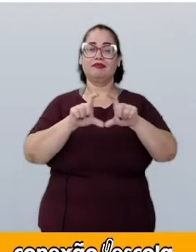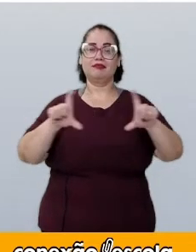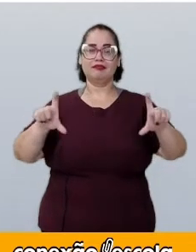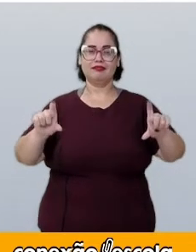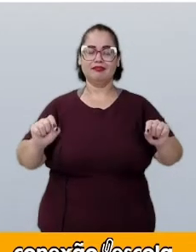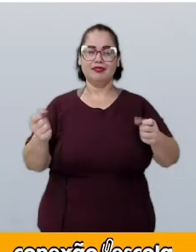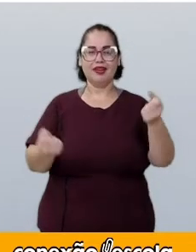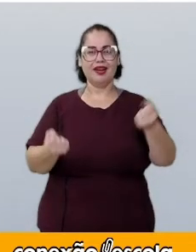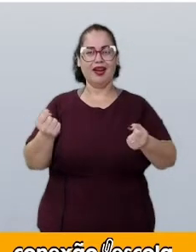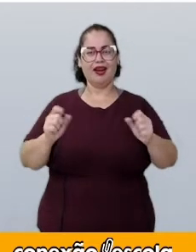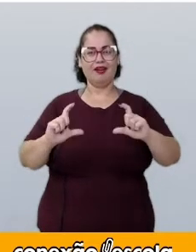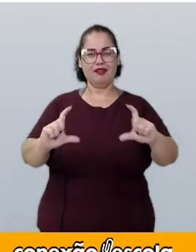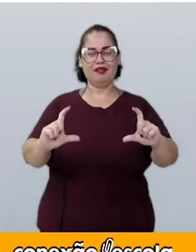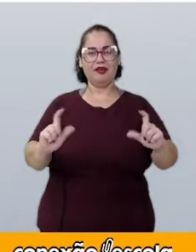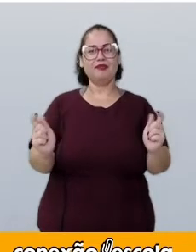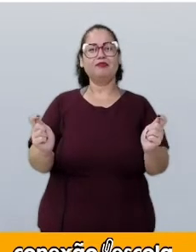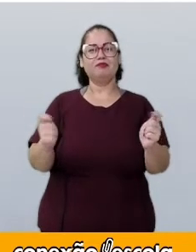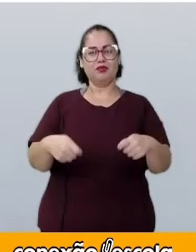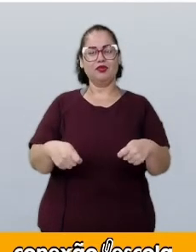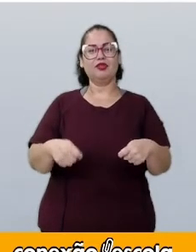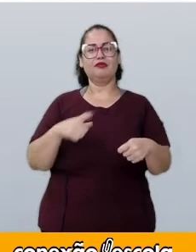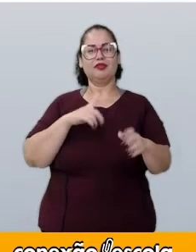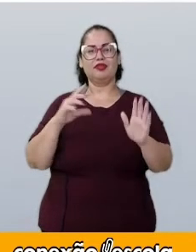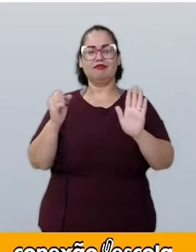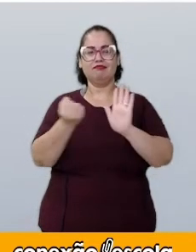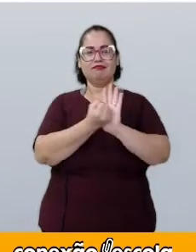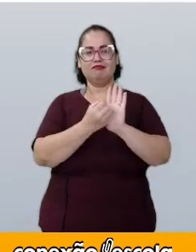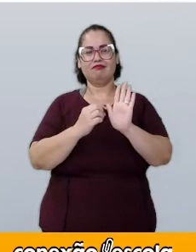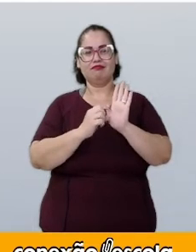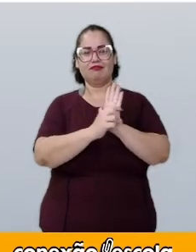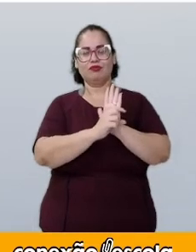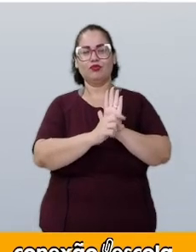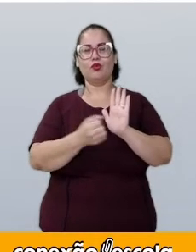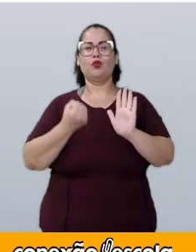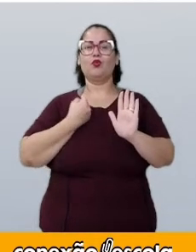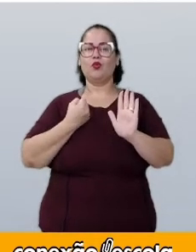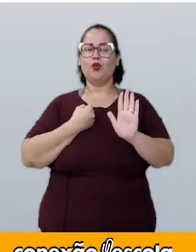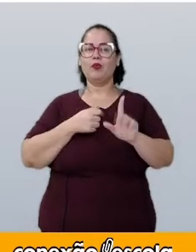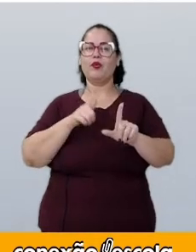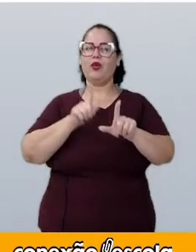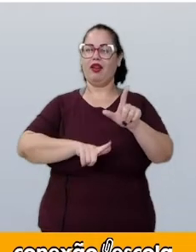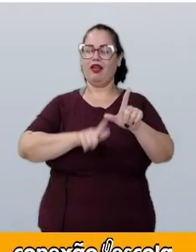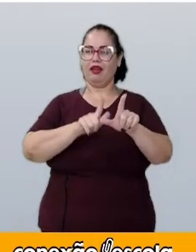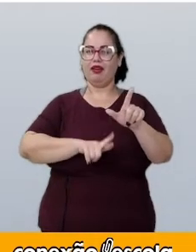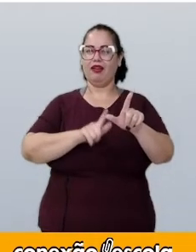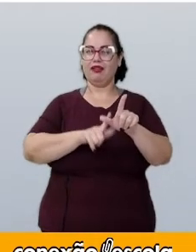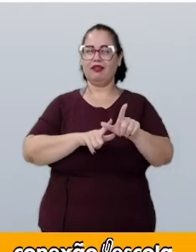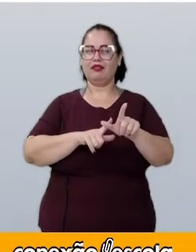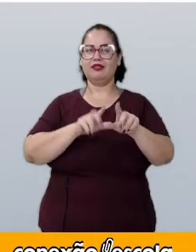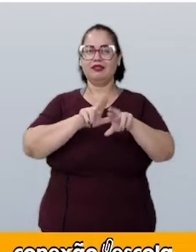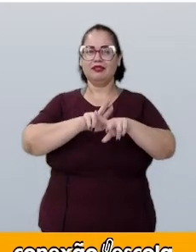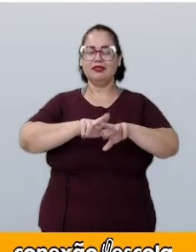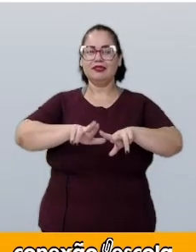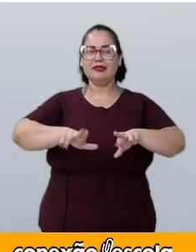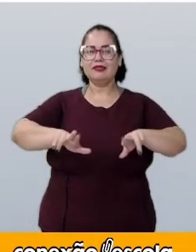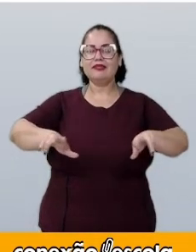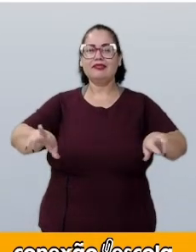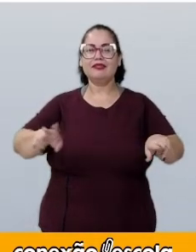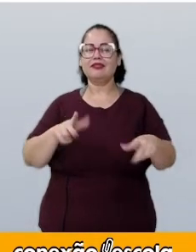de automóveis é possível registrar com números e letras de maneiras